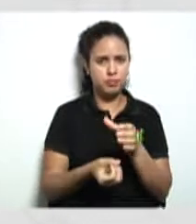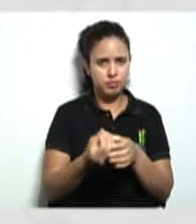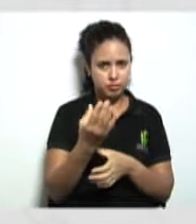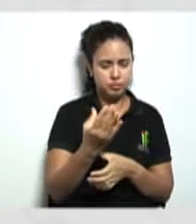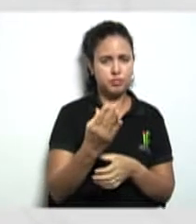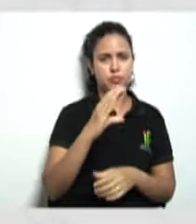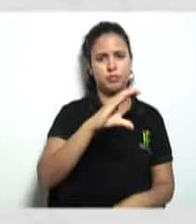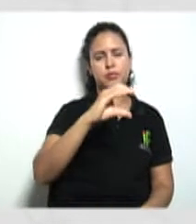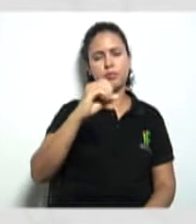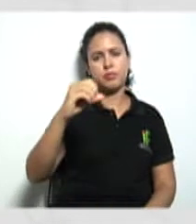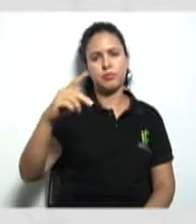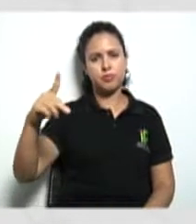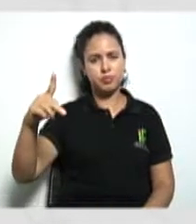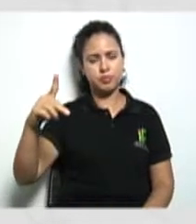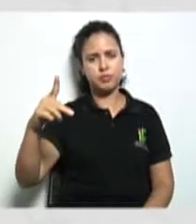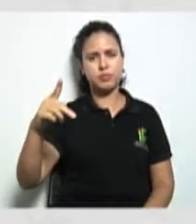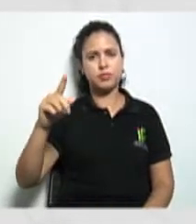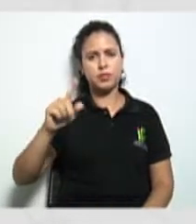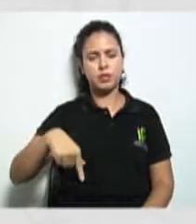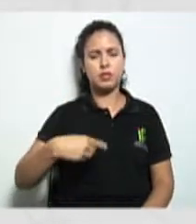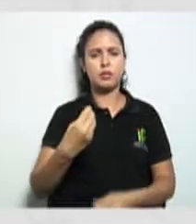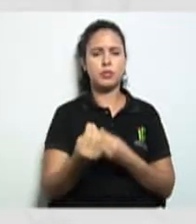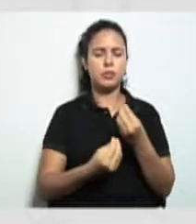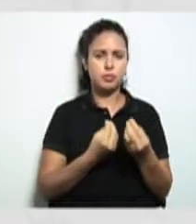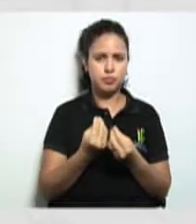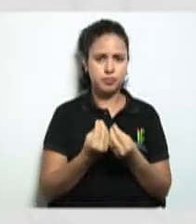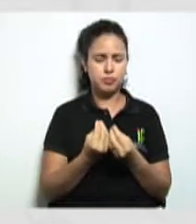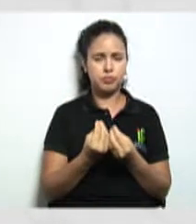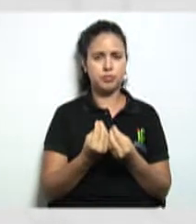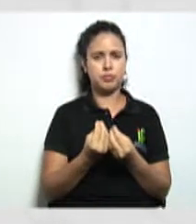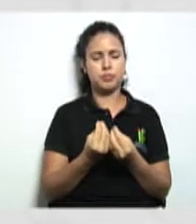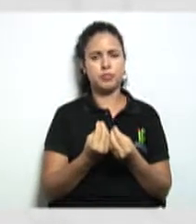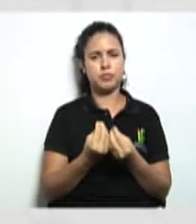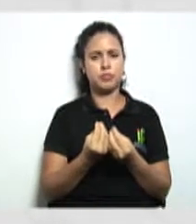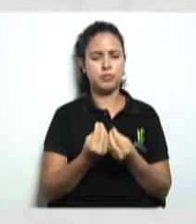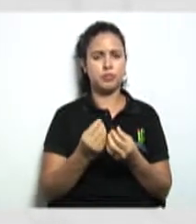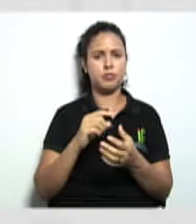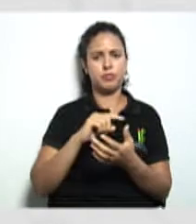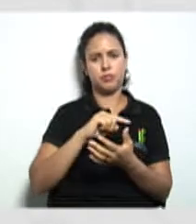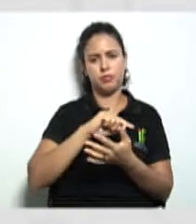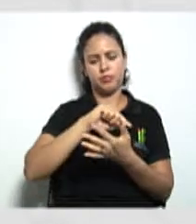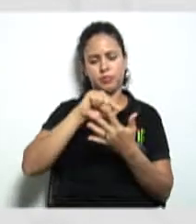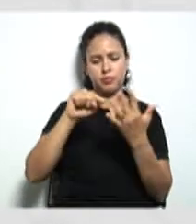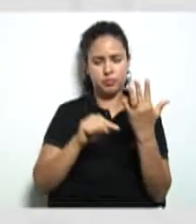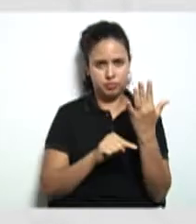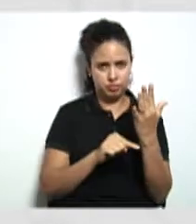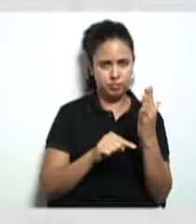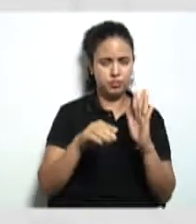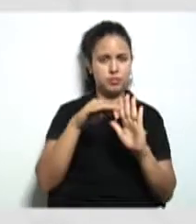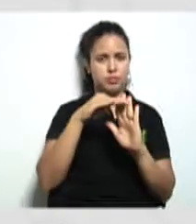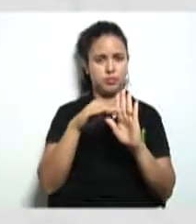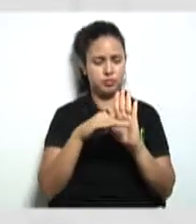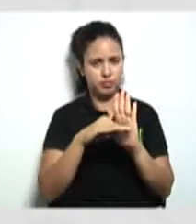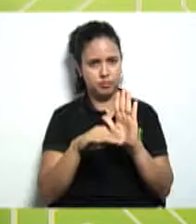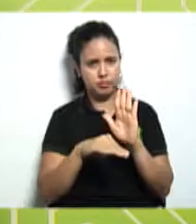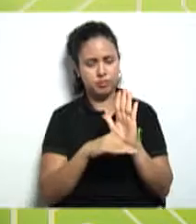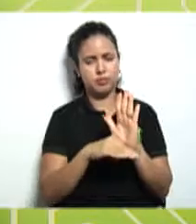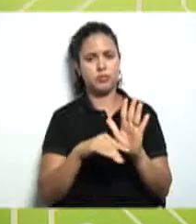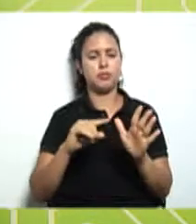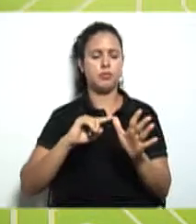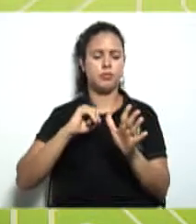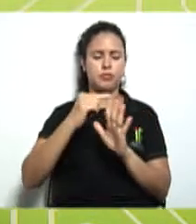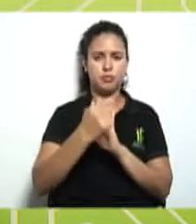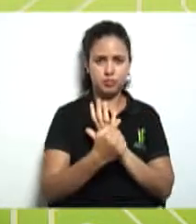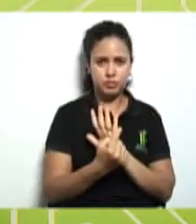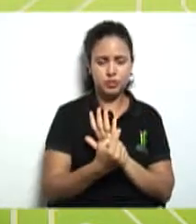cooperativa, nós vamos dizer que eles vão se dar basicamente em cinco passos. Ou seja, essas cinco etapas